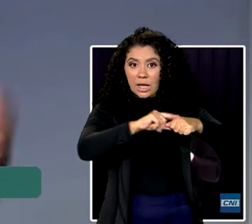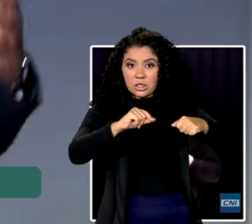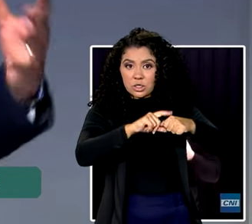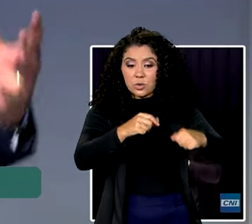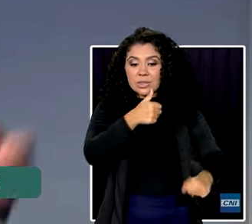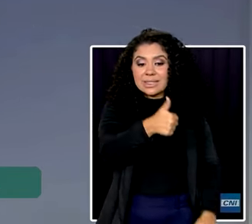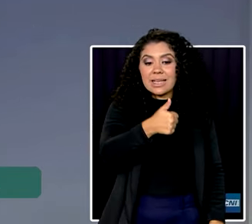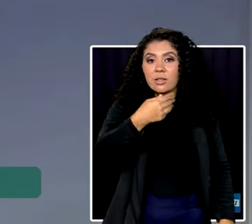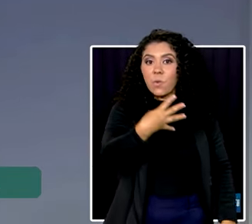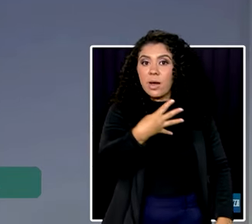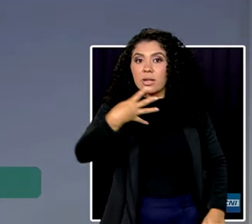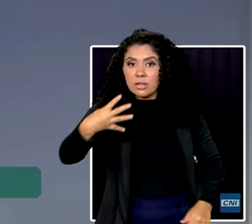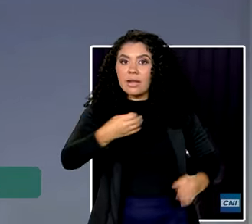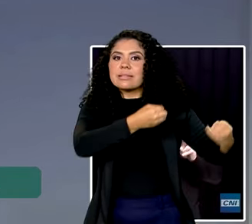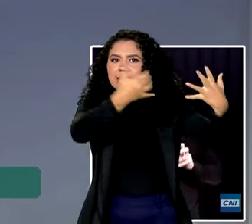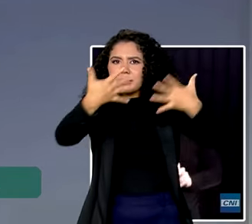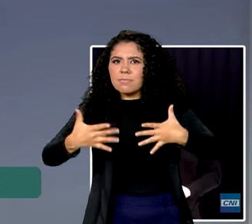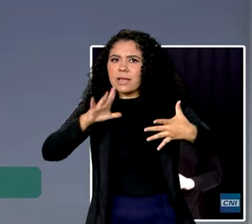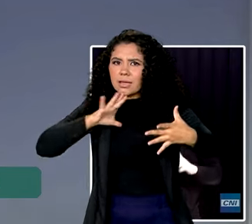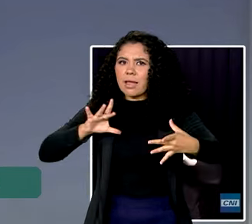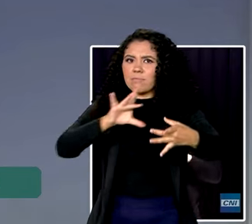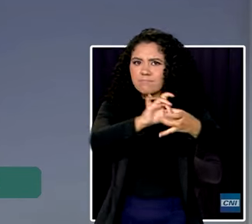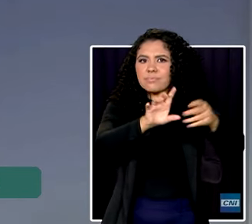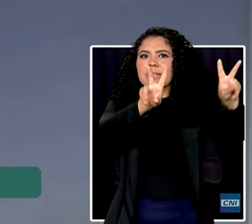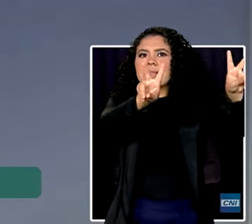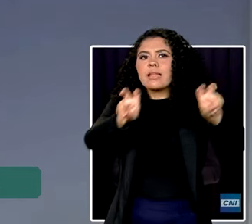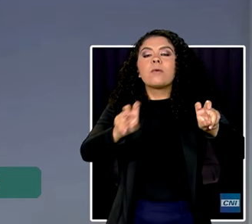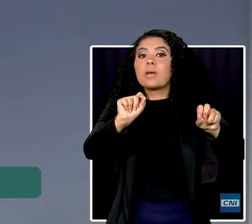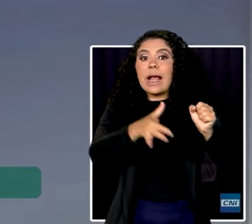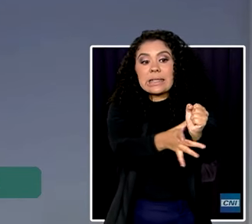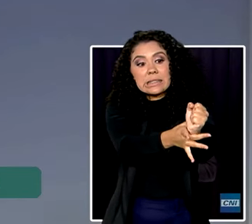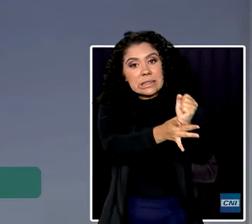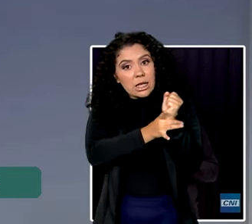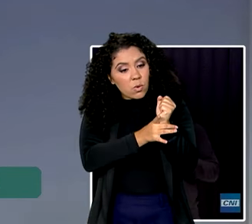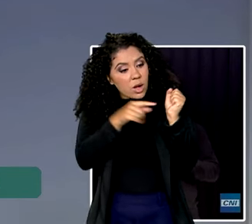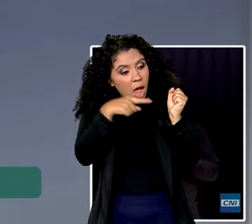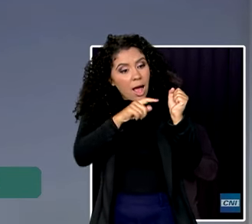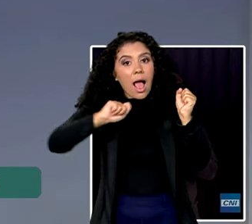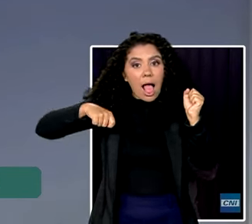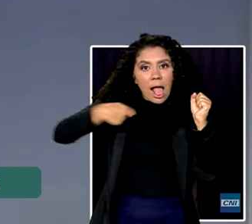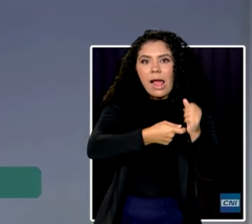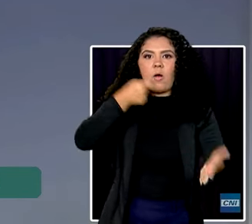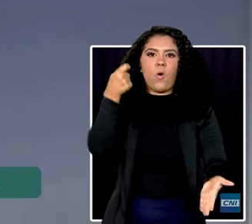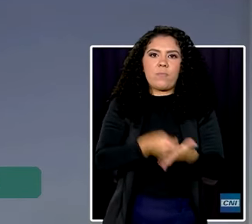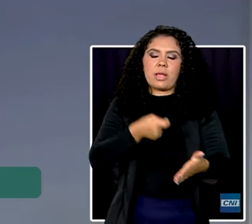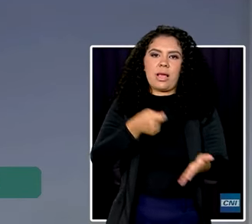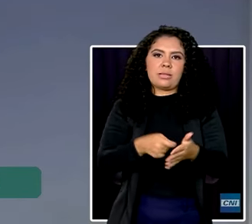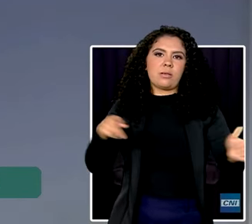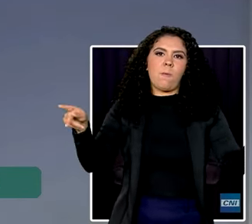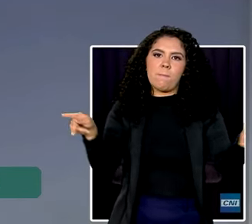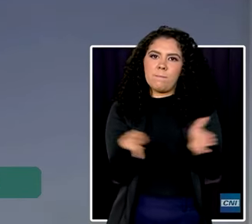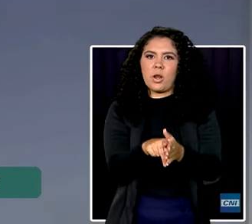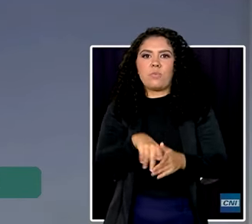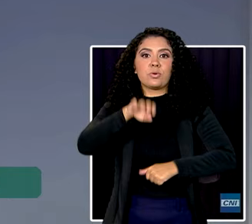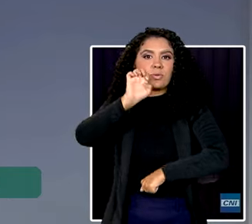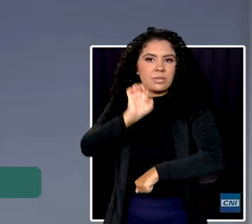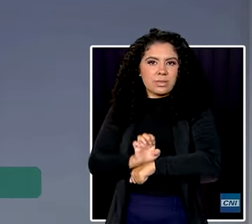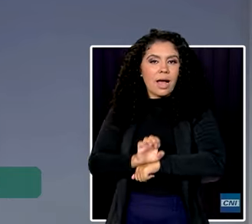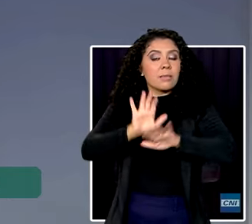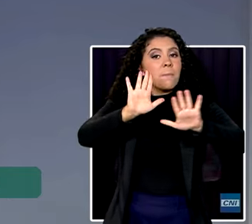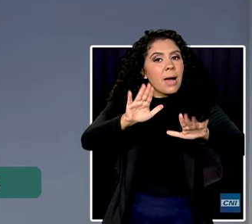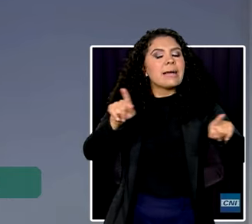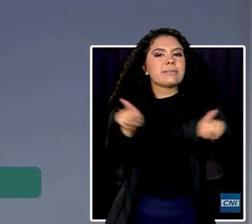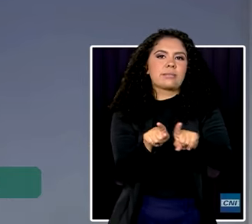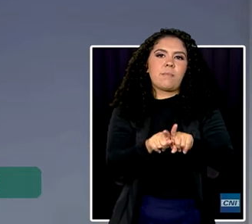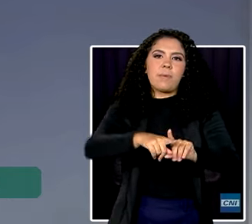Constituição, que trata do tema, que a segurança é dever do Estado, mas é, ao mesmo tempo, um